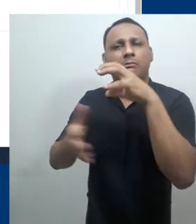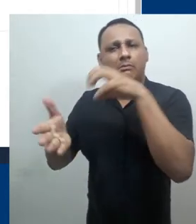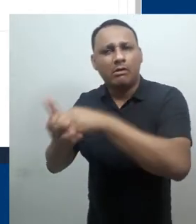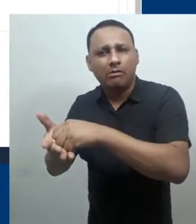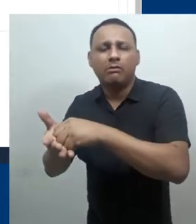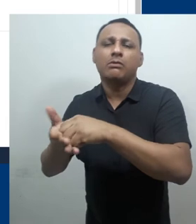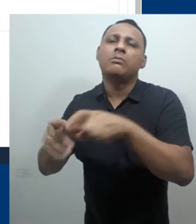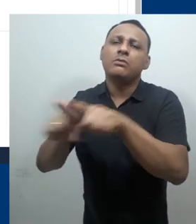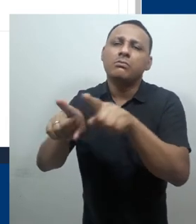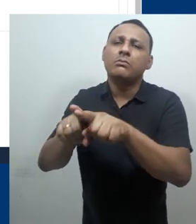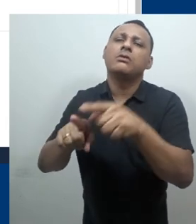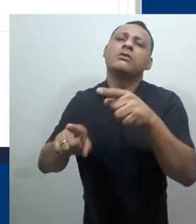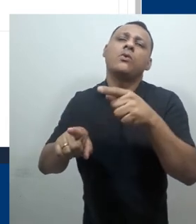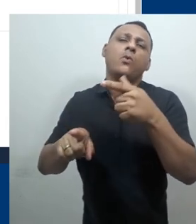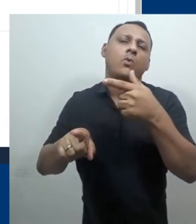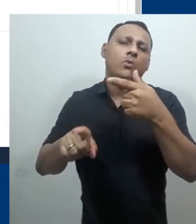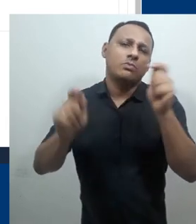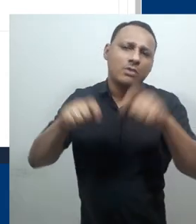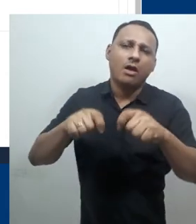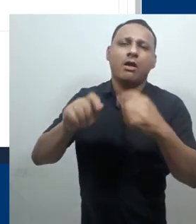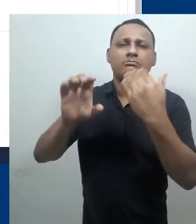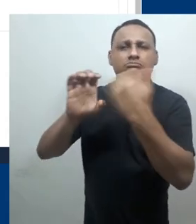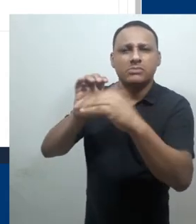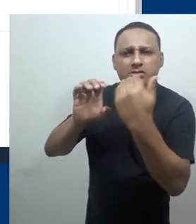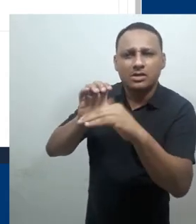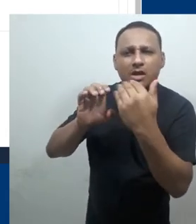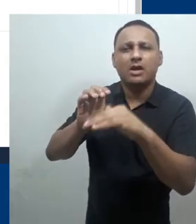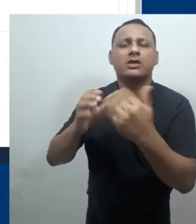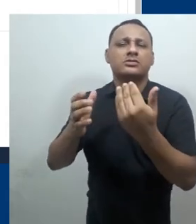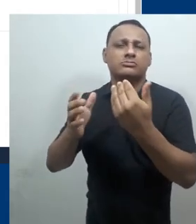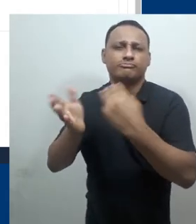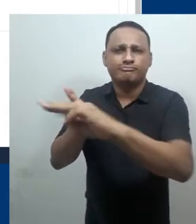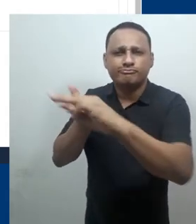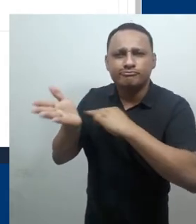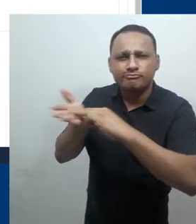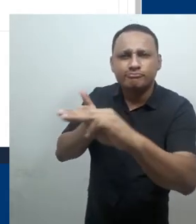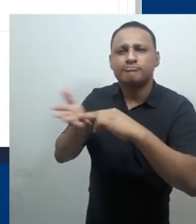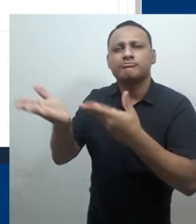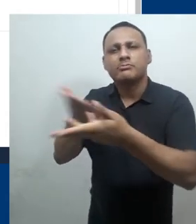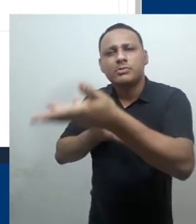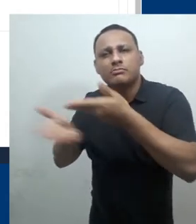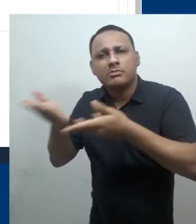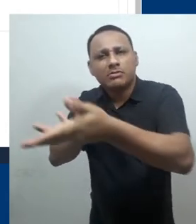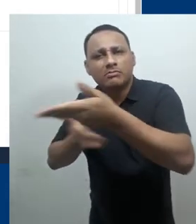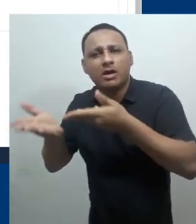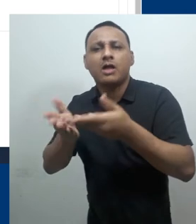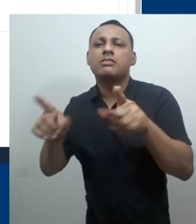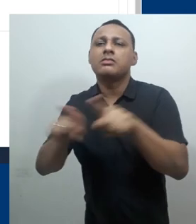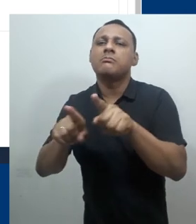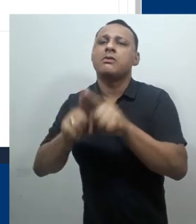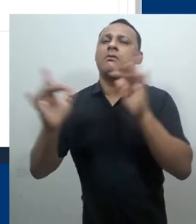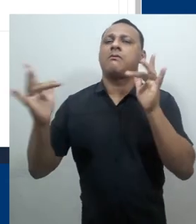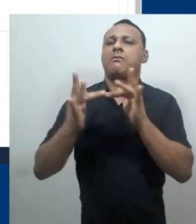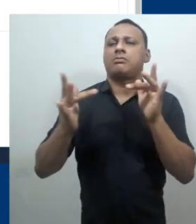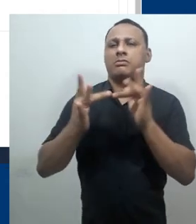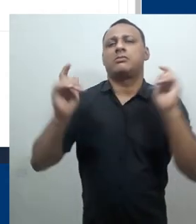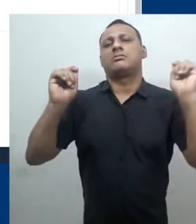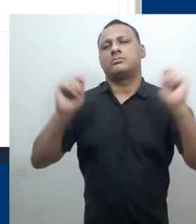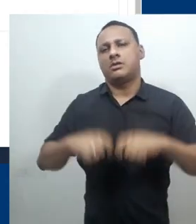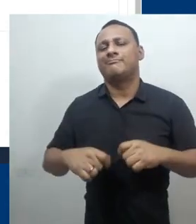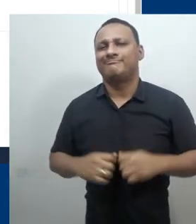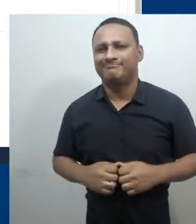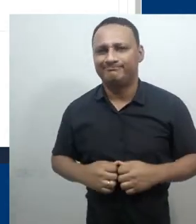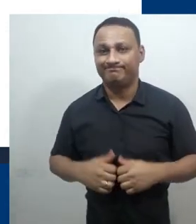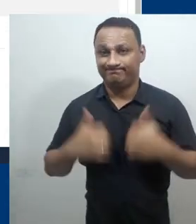disciplinas onde eles estão inscritos, bem como as opções de enviar mensagem e adicionar este usuário aos contatos.